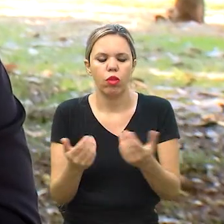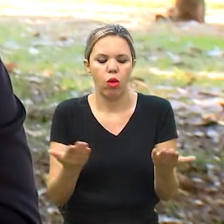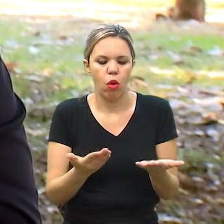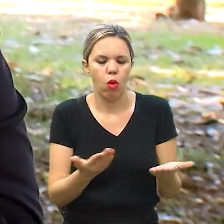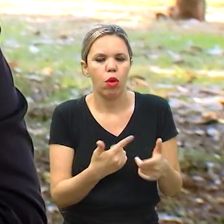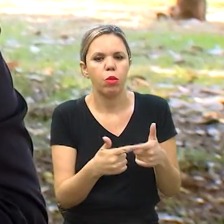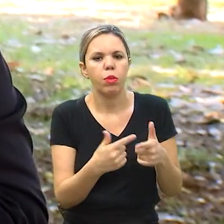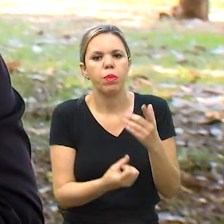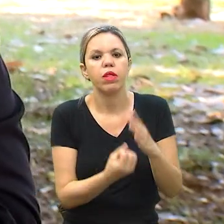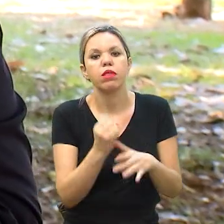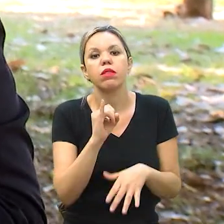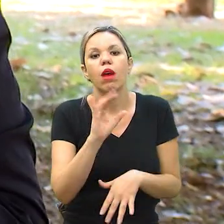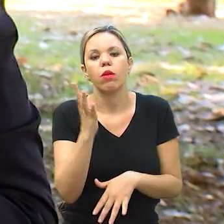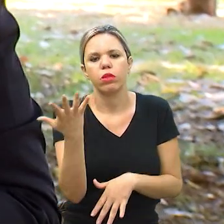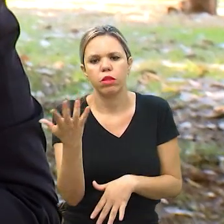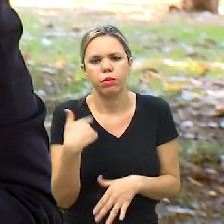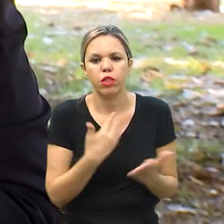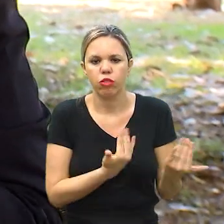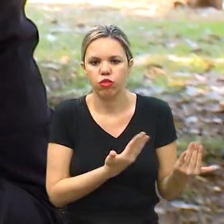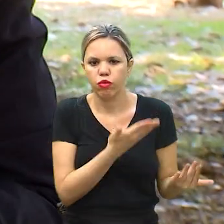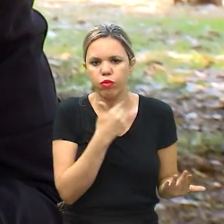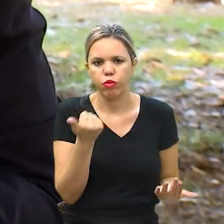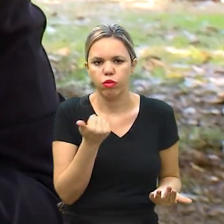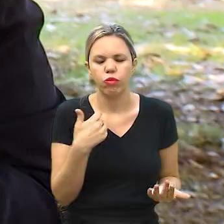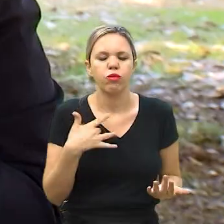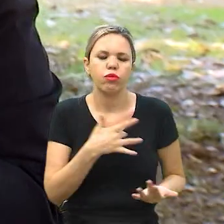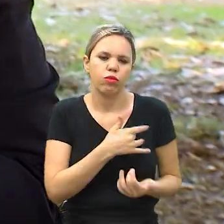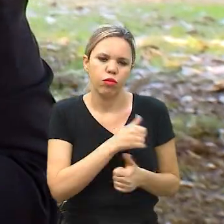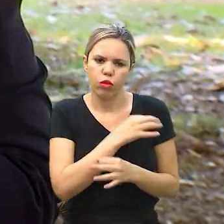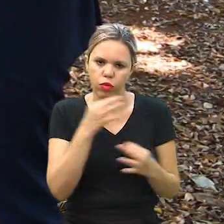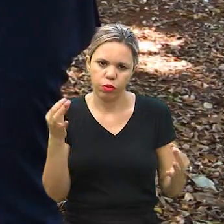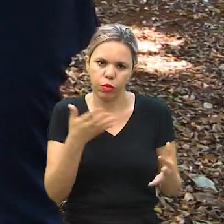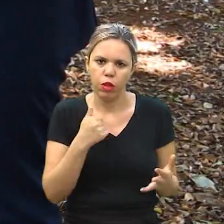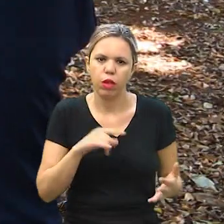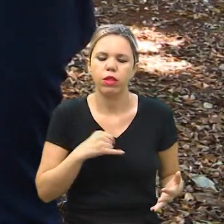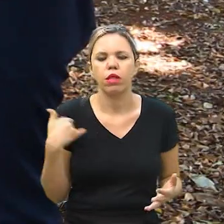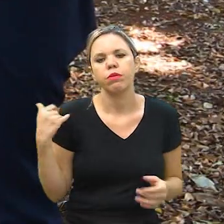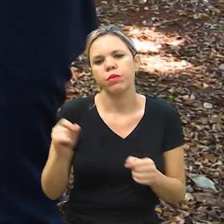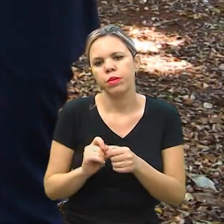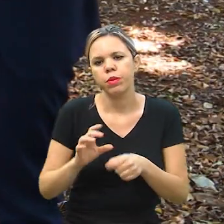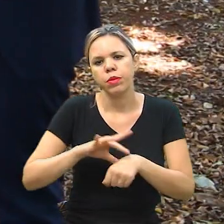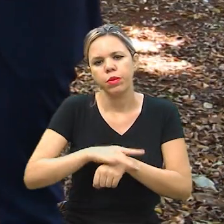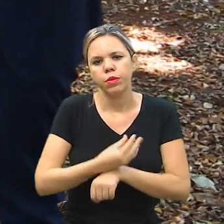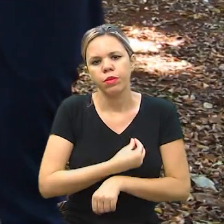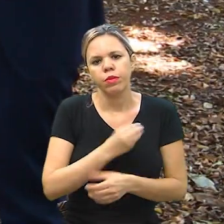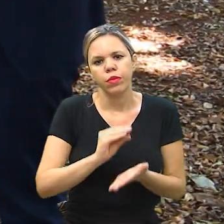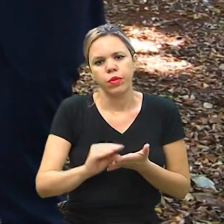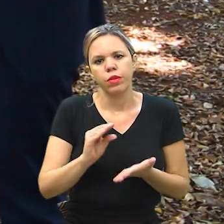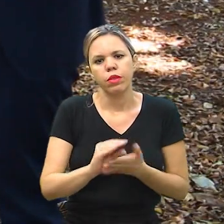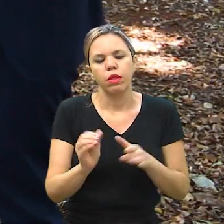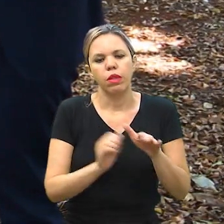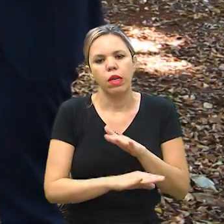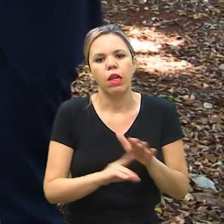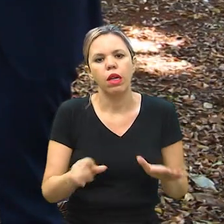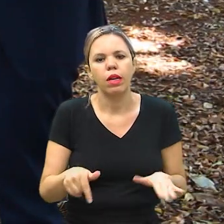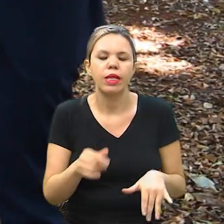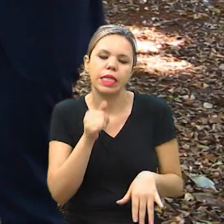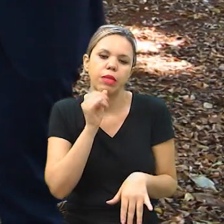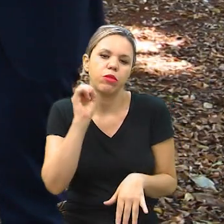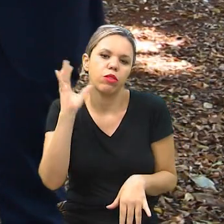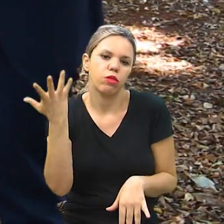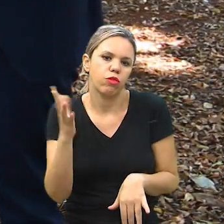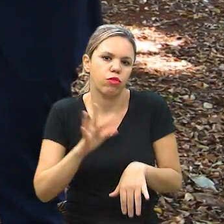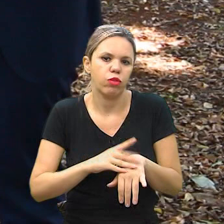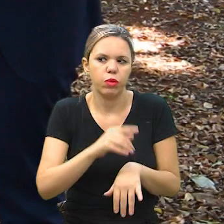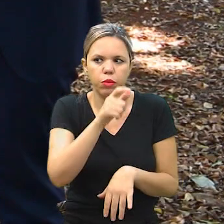esse? Então, quanto mais jovem e quanto mais saudável, melhor a idade para você fazer um seguro de vida. Nesse caso específico da doença, então,